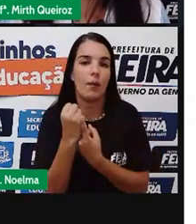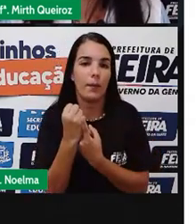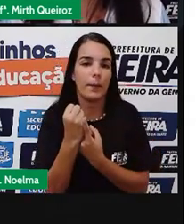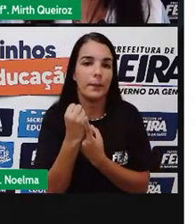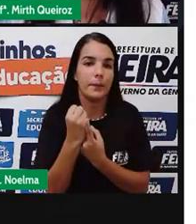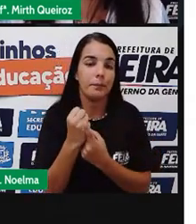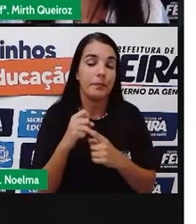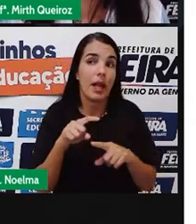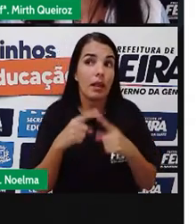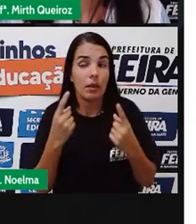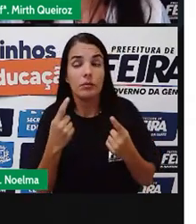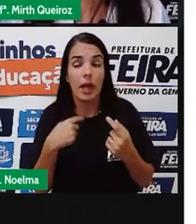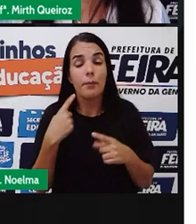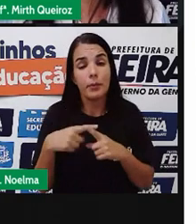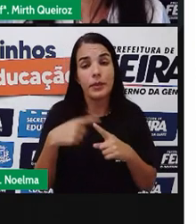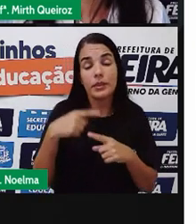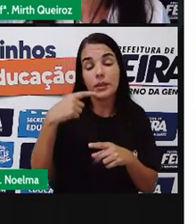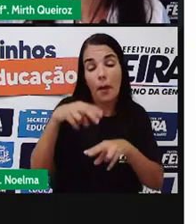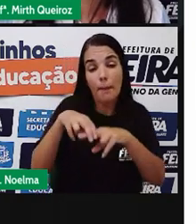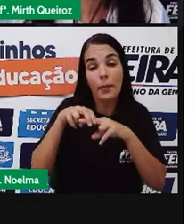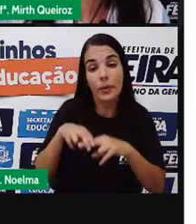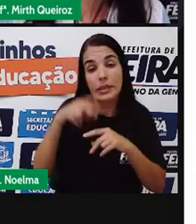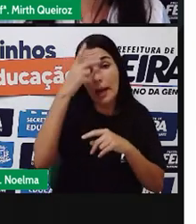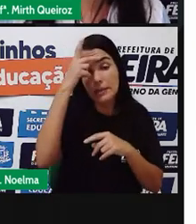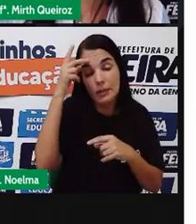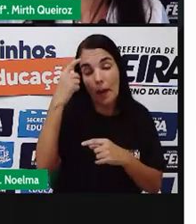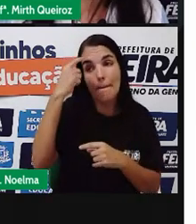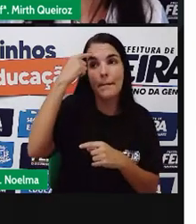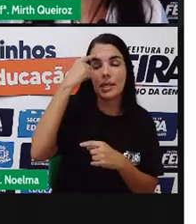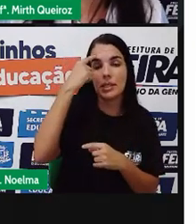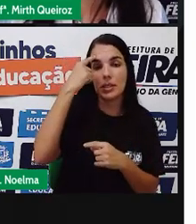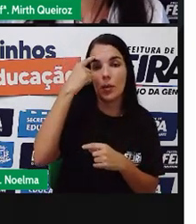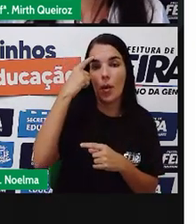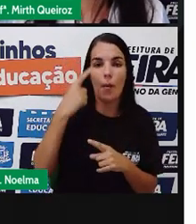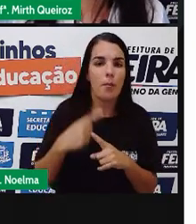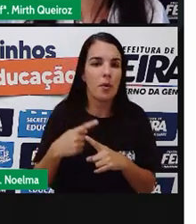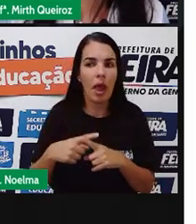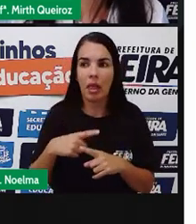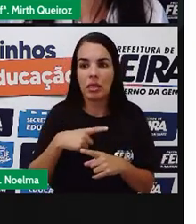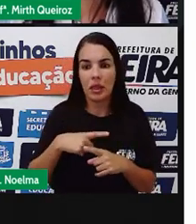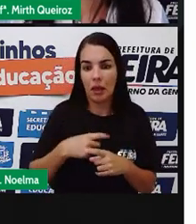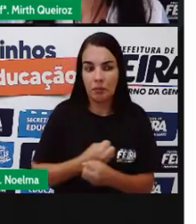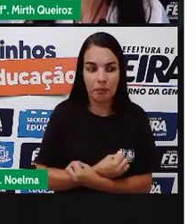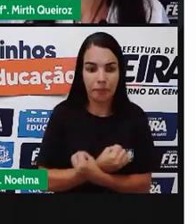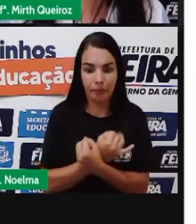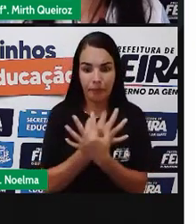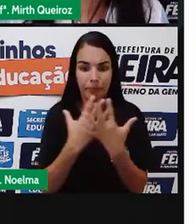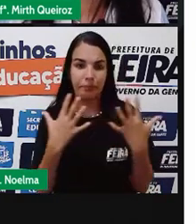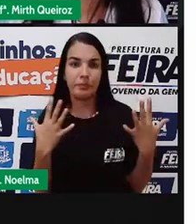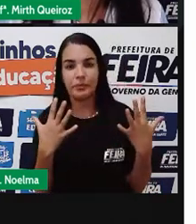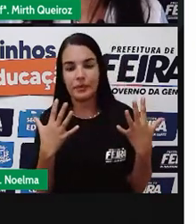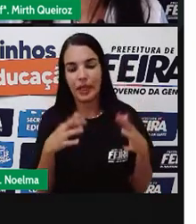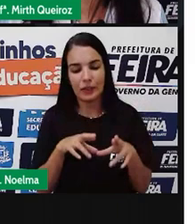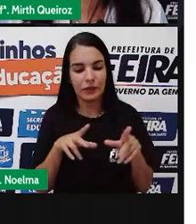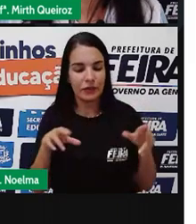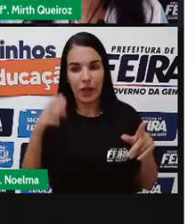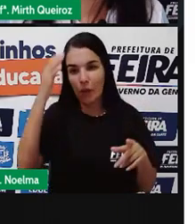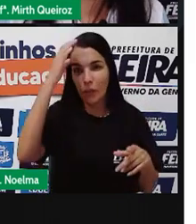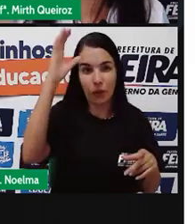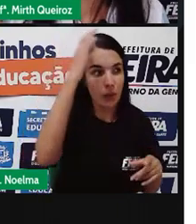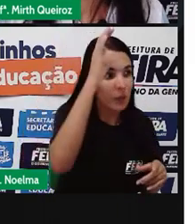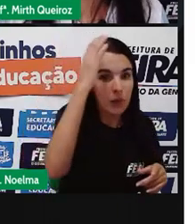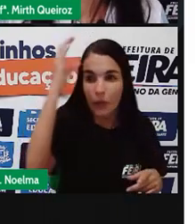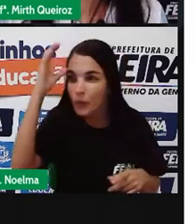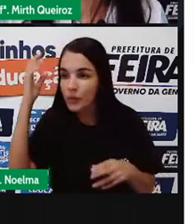não haveria, então, a existência dessas mavelas sociais. Já que nós temos um país cultural onde tem várias culturas, então,